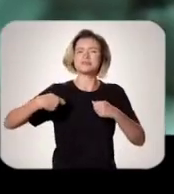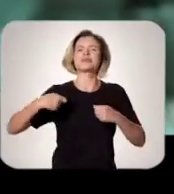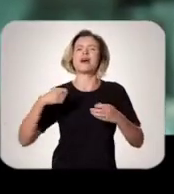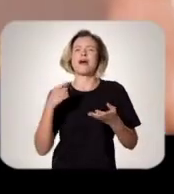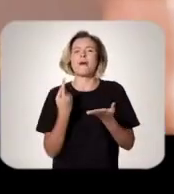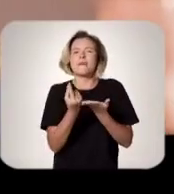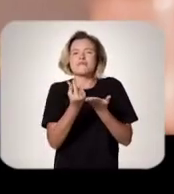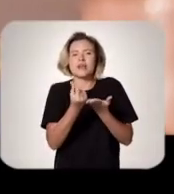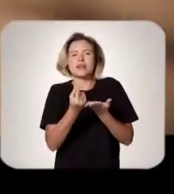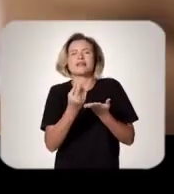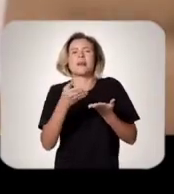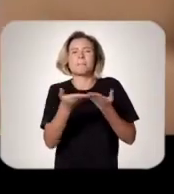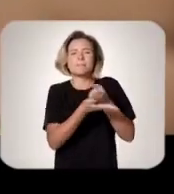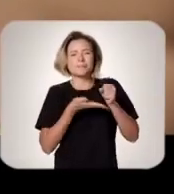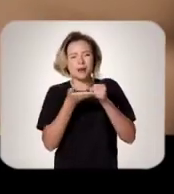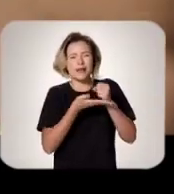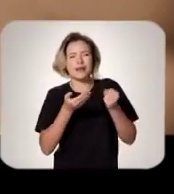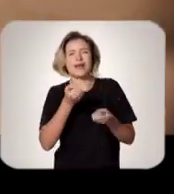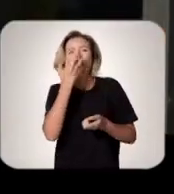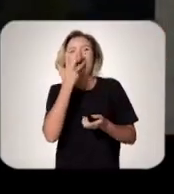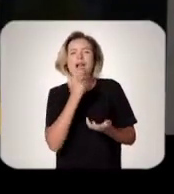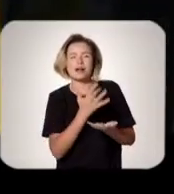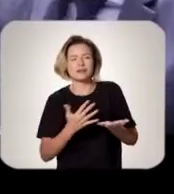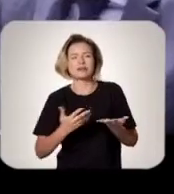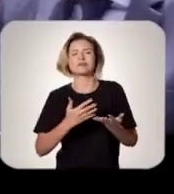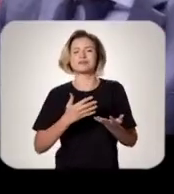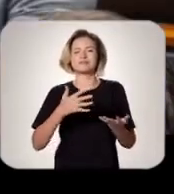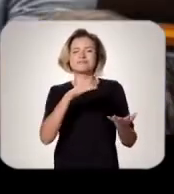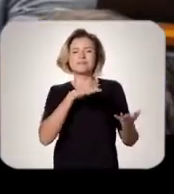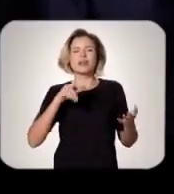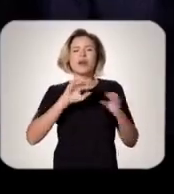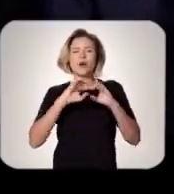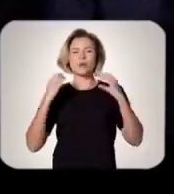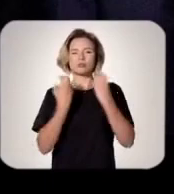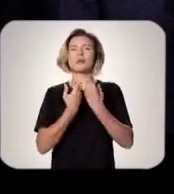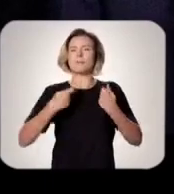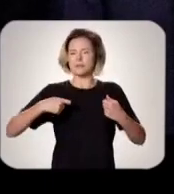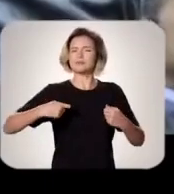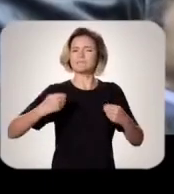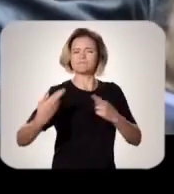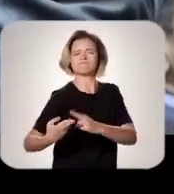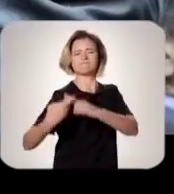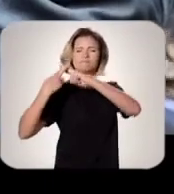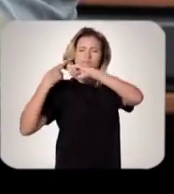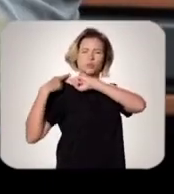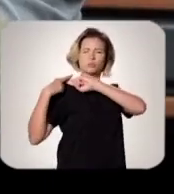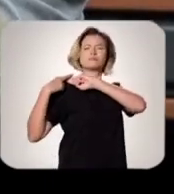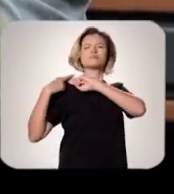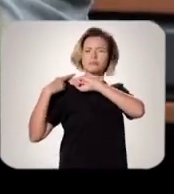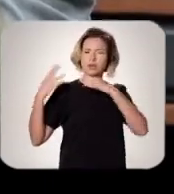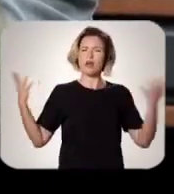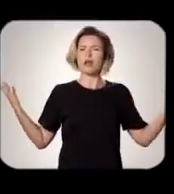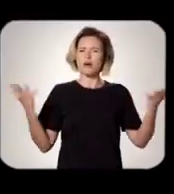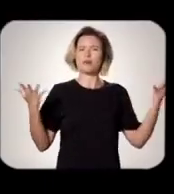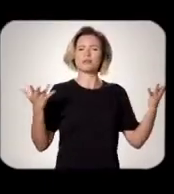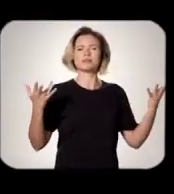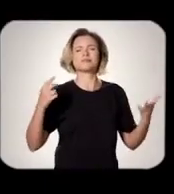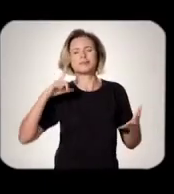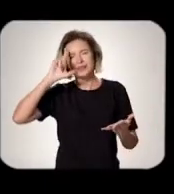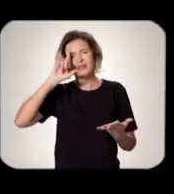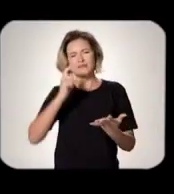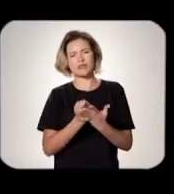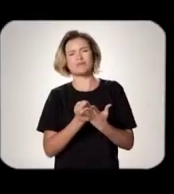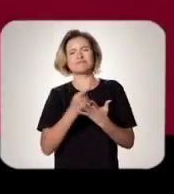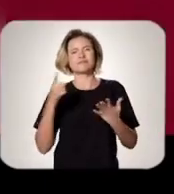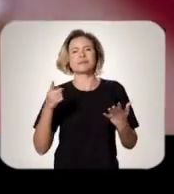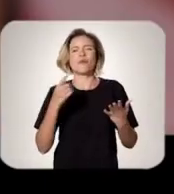básica universal Para as crianças Do nosso país Esse congresso Terá que vestir sim A responsabilidade De tomar decisões Que o governo